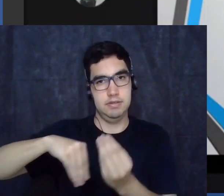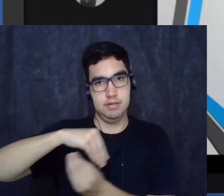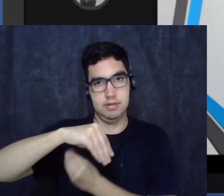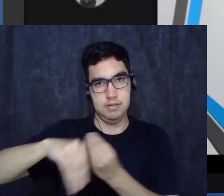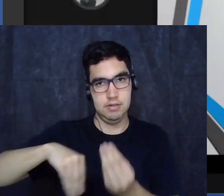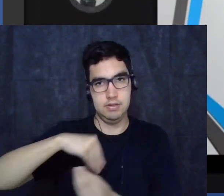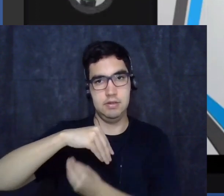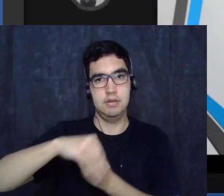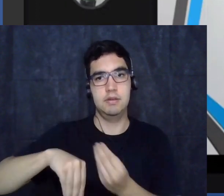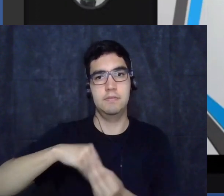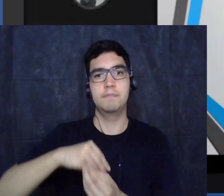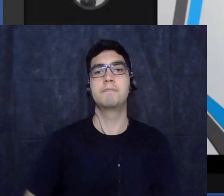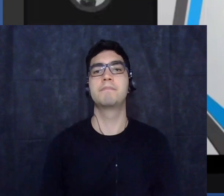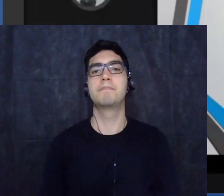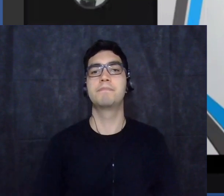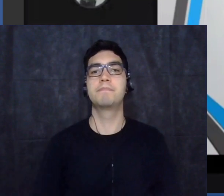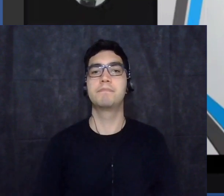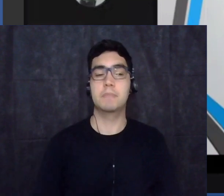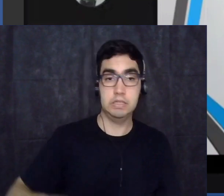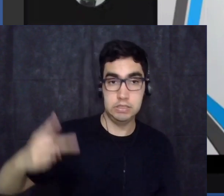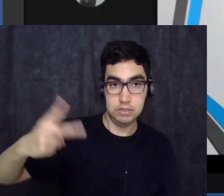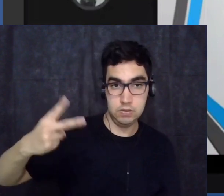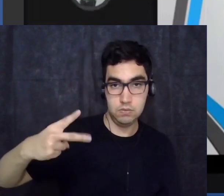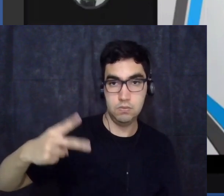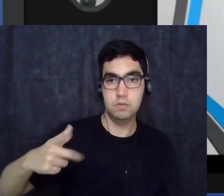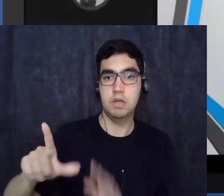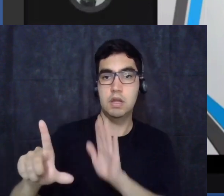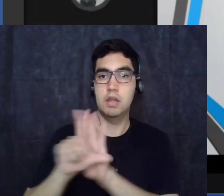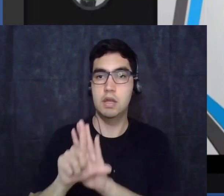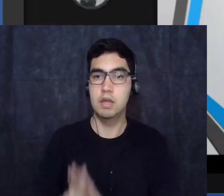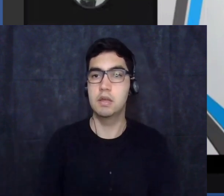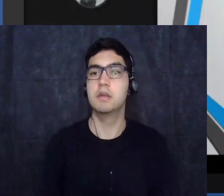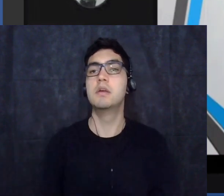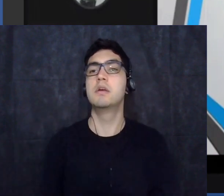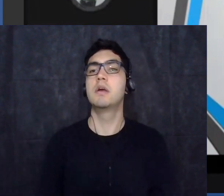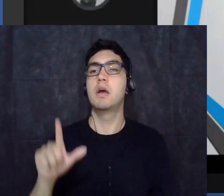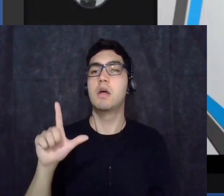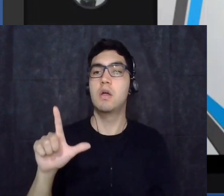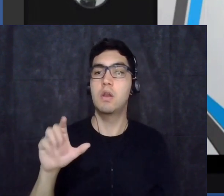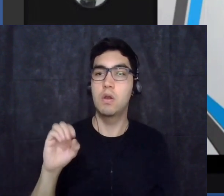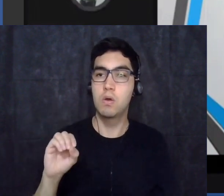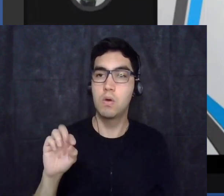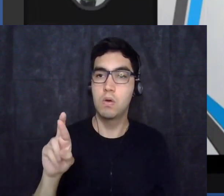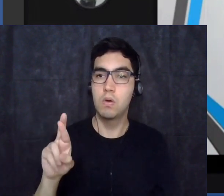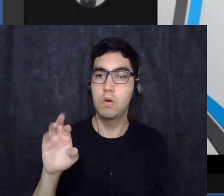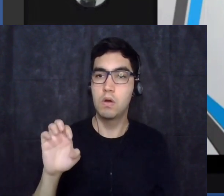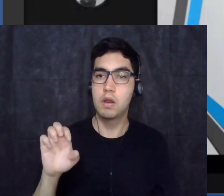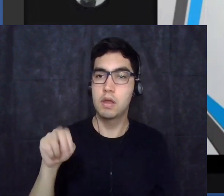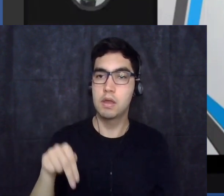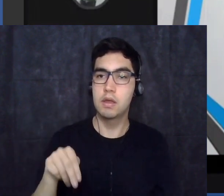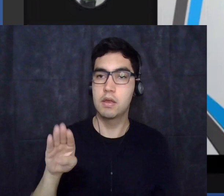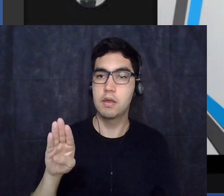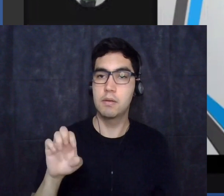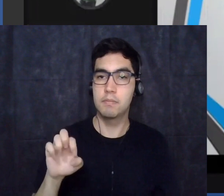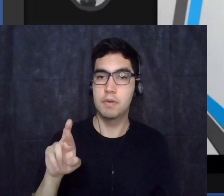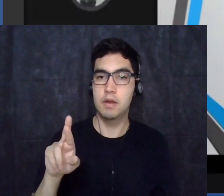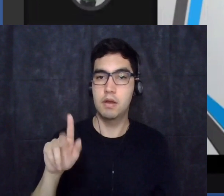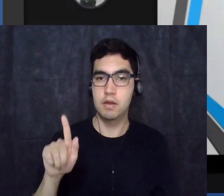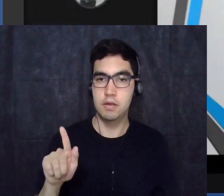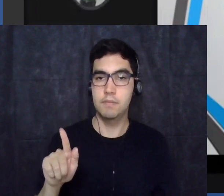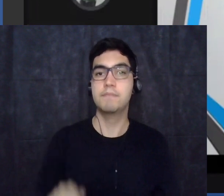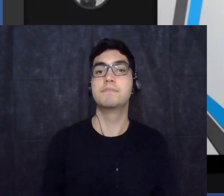a segunda lei de Nuremberg proibia o casamento ou relações sexuais entre